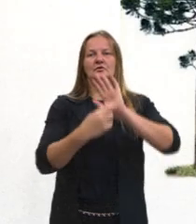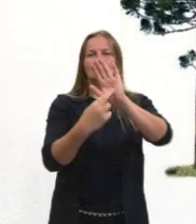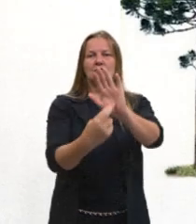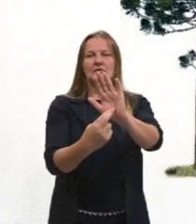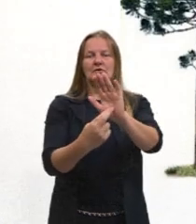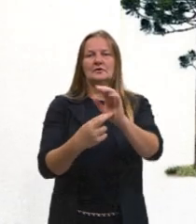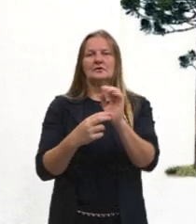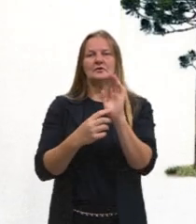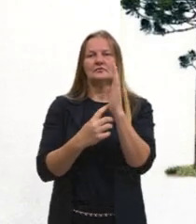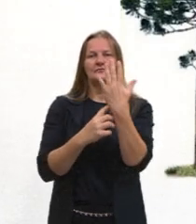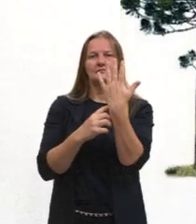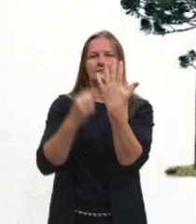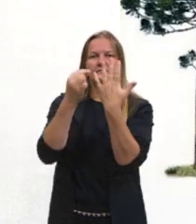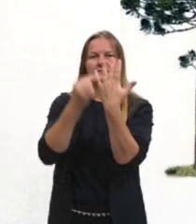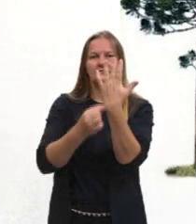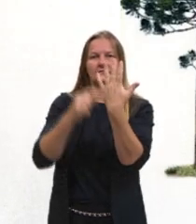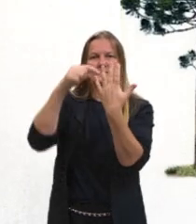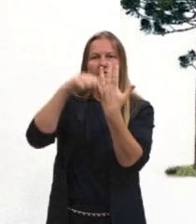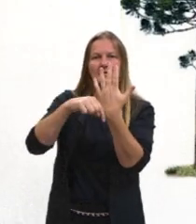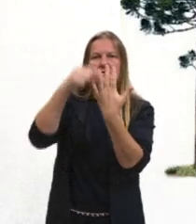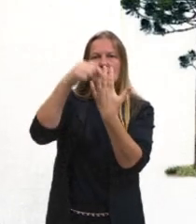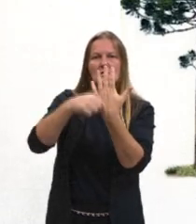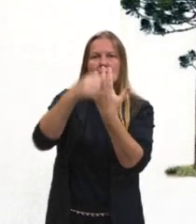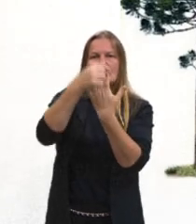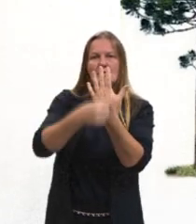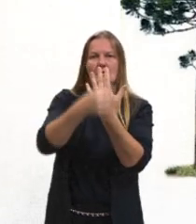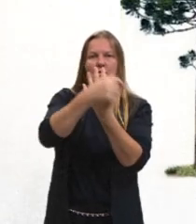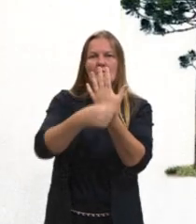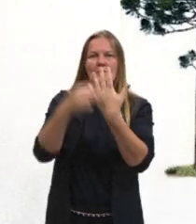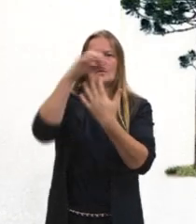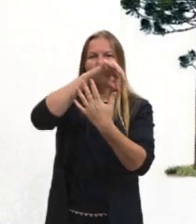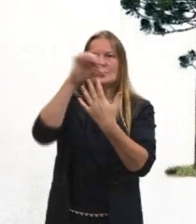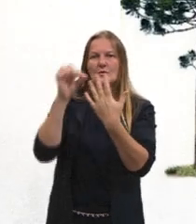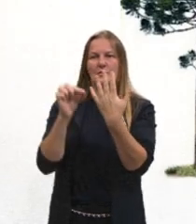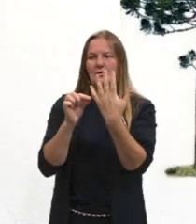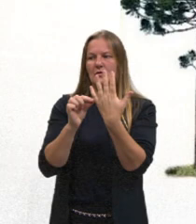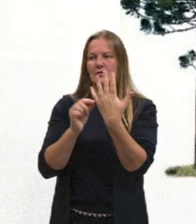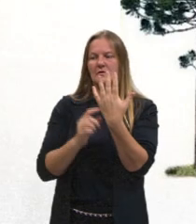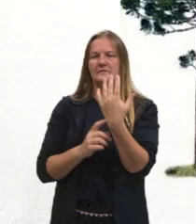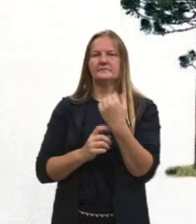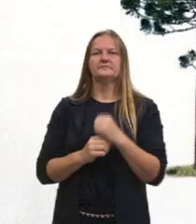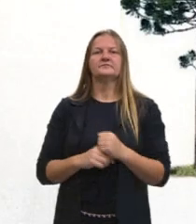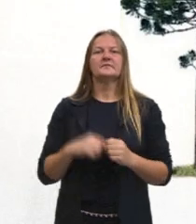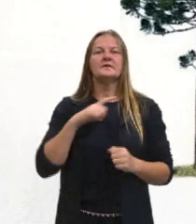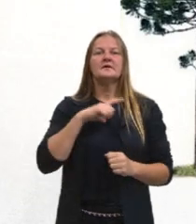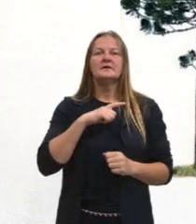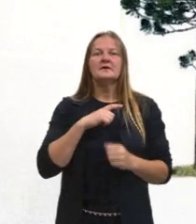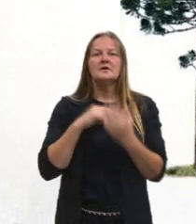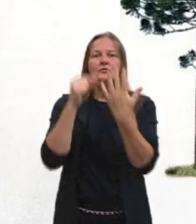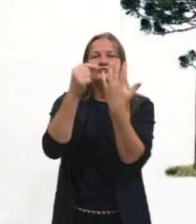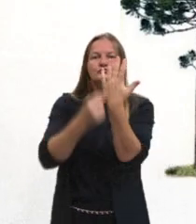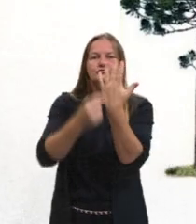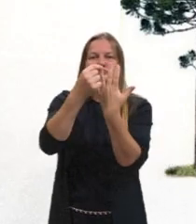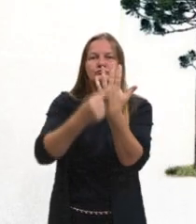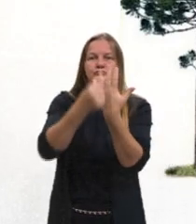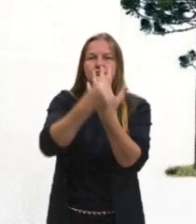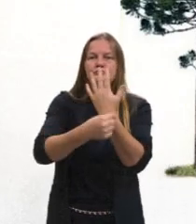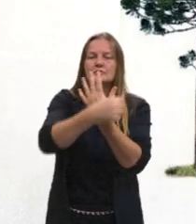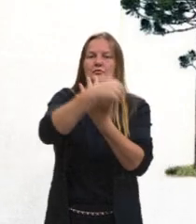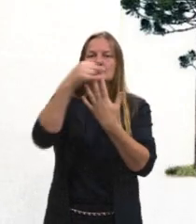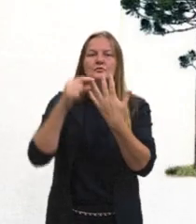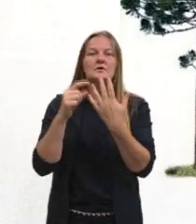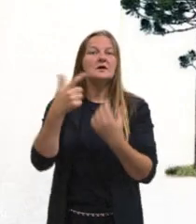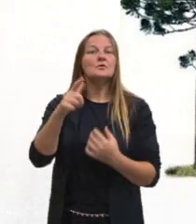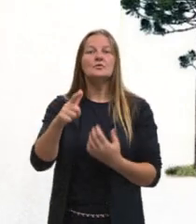musgos, principalmente as hepáticas e os antóceros. Elas ainda não têm